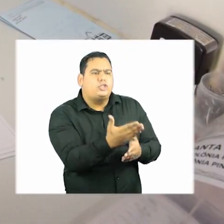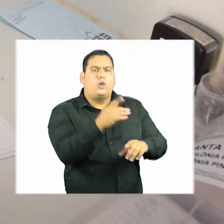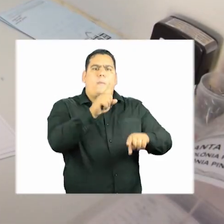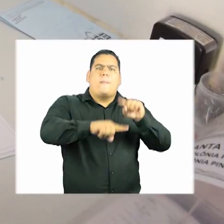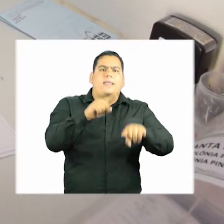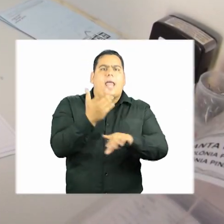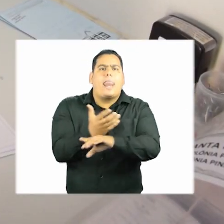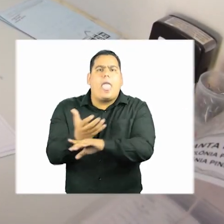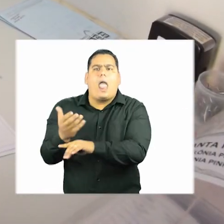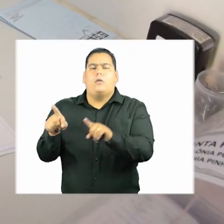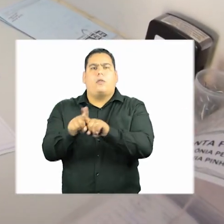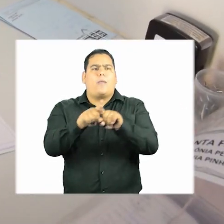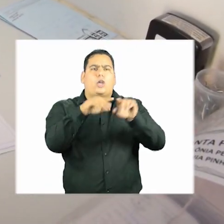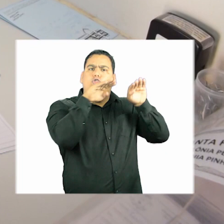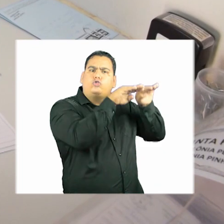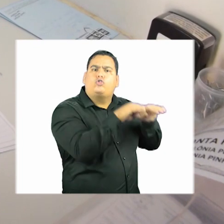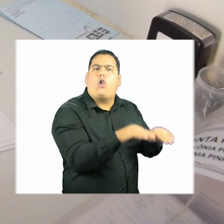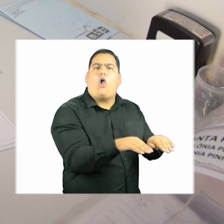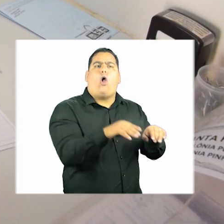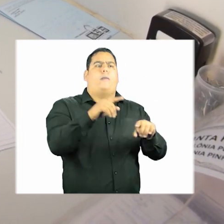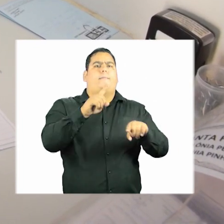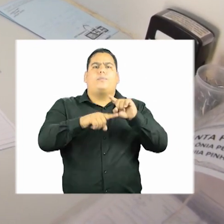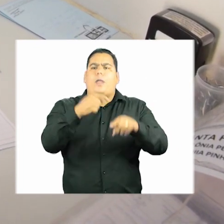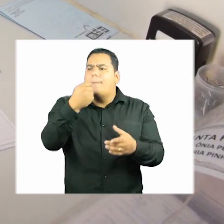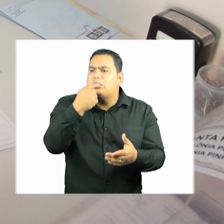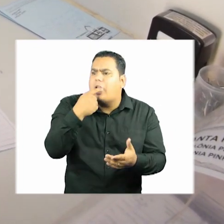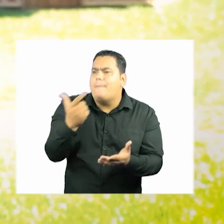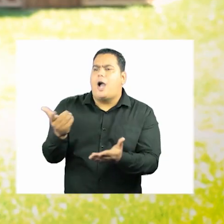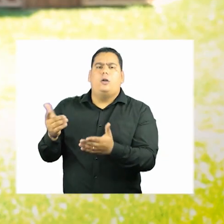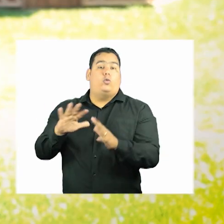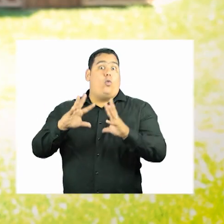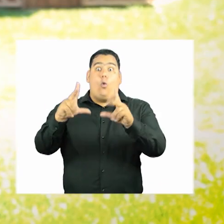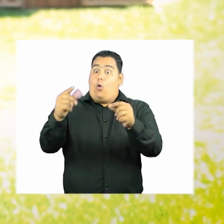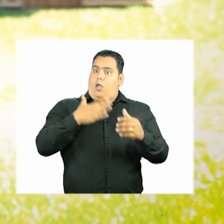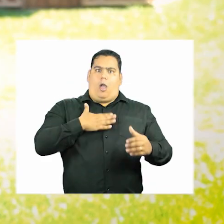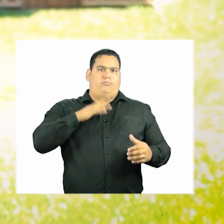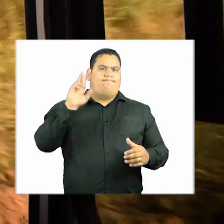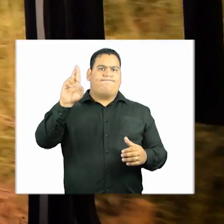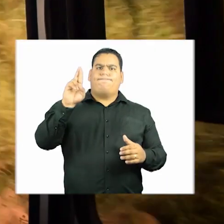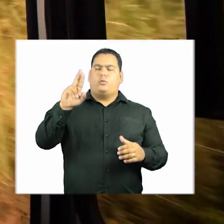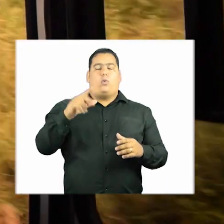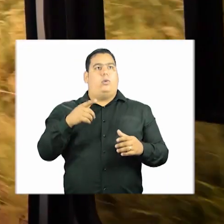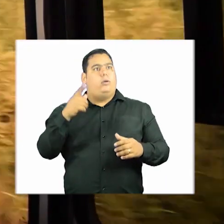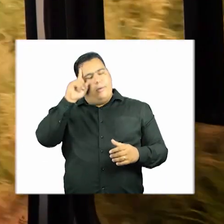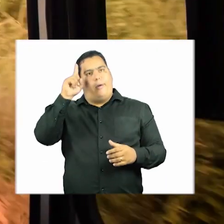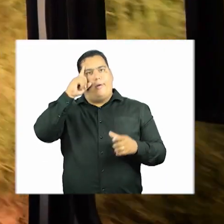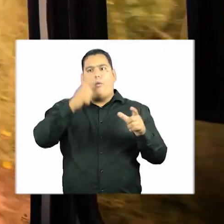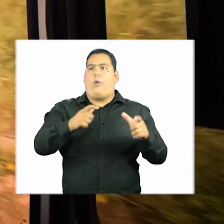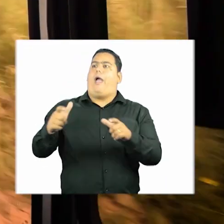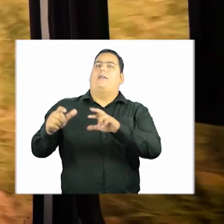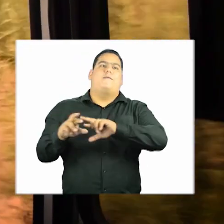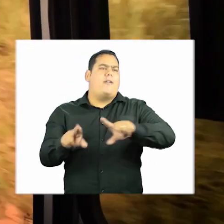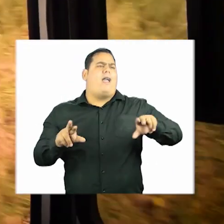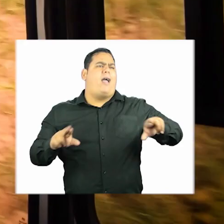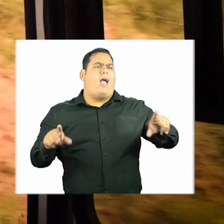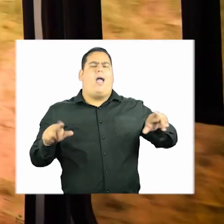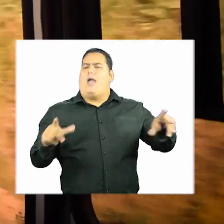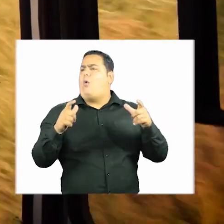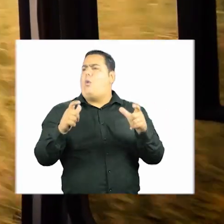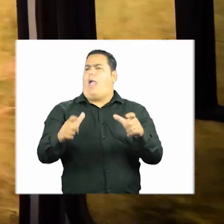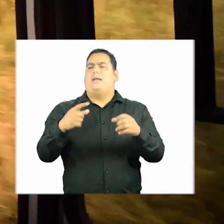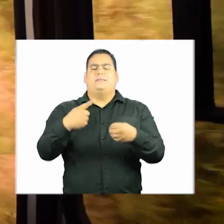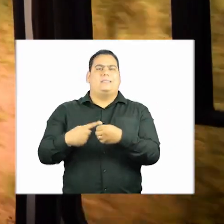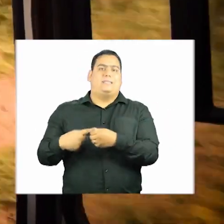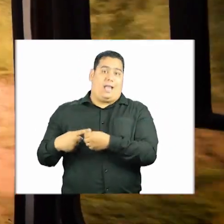pedidos de materiais, os estoques, os medicamentos, tudo isso passar por... Todo dia é um lugar diferente, é um distrito diferente